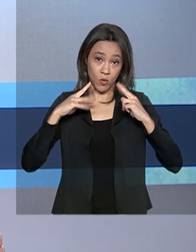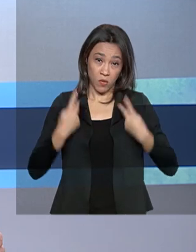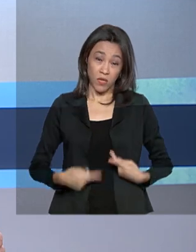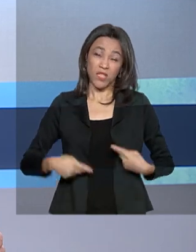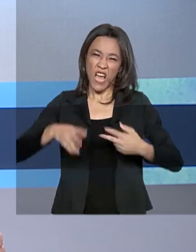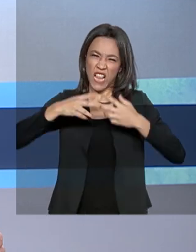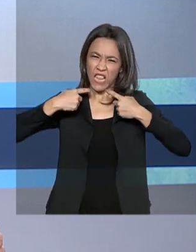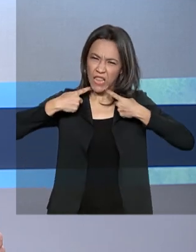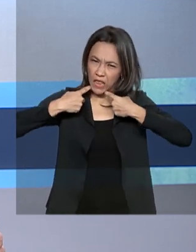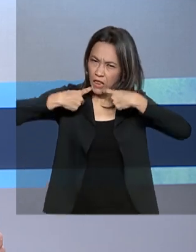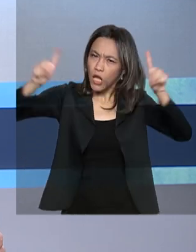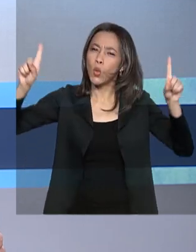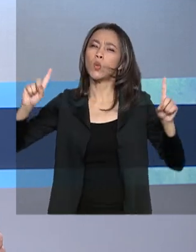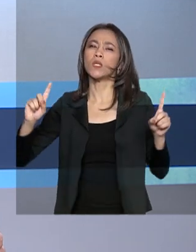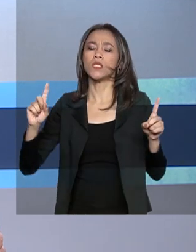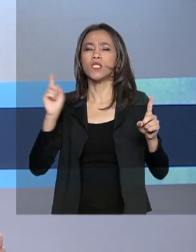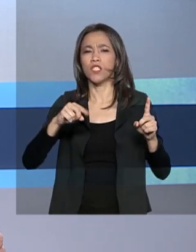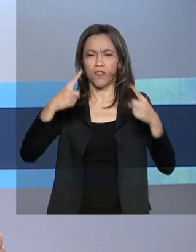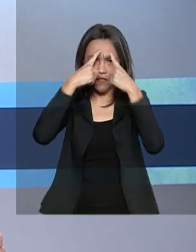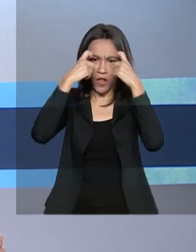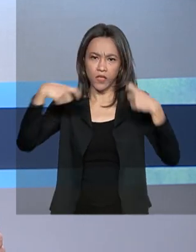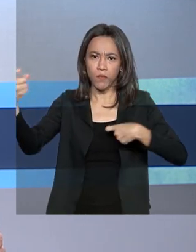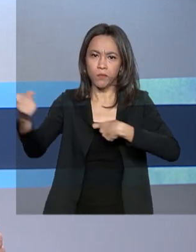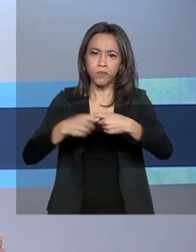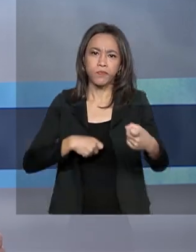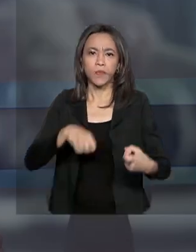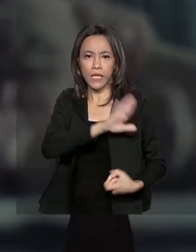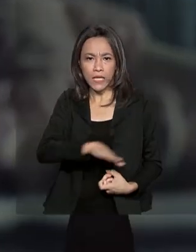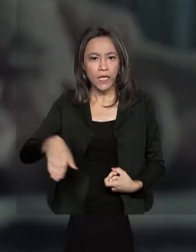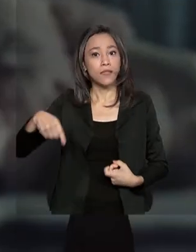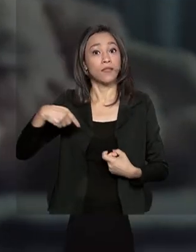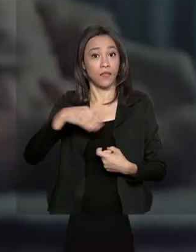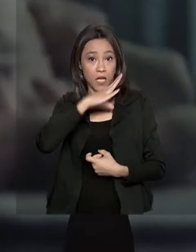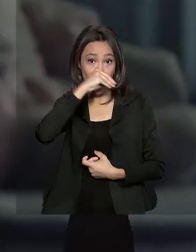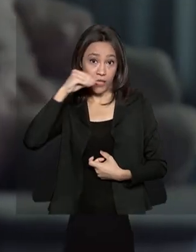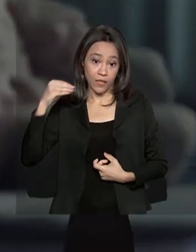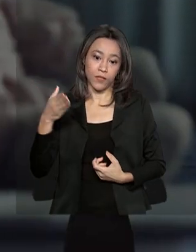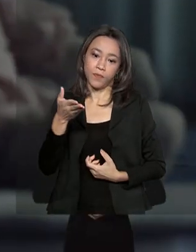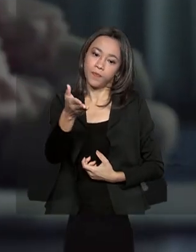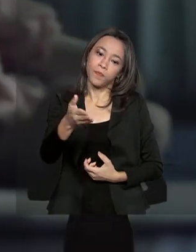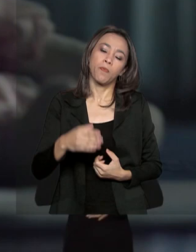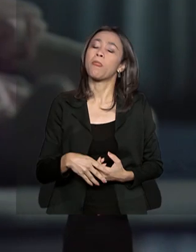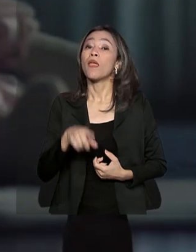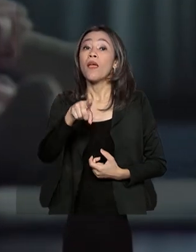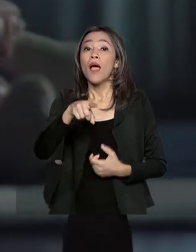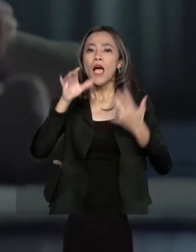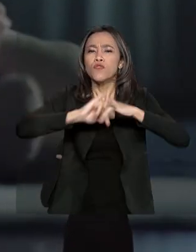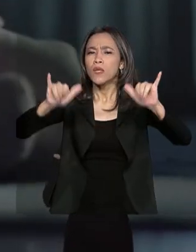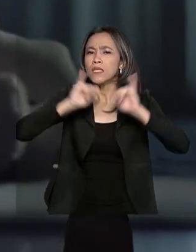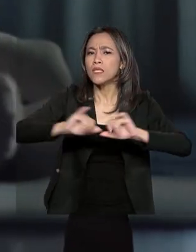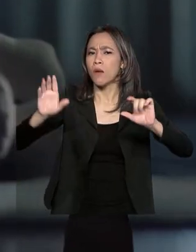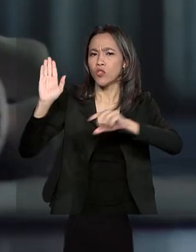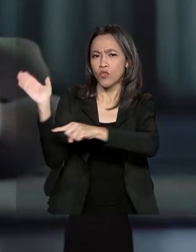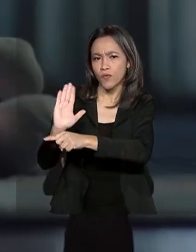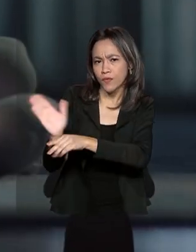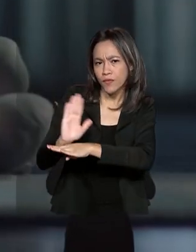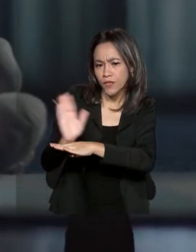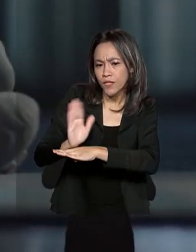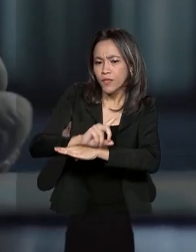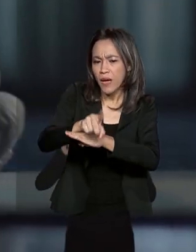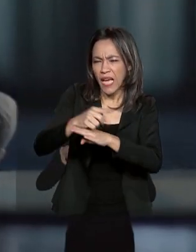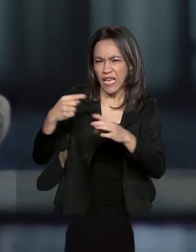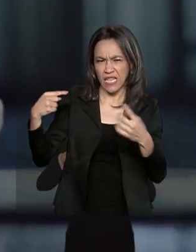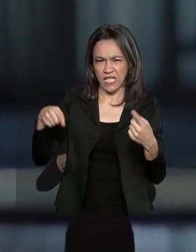sexual contra crianças e adolescentes. A campanha quer dar visibilidade a esse tipo de crime,